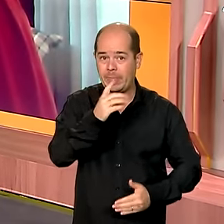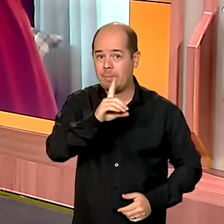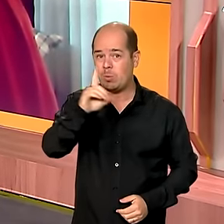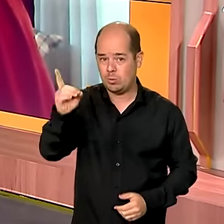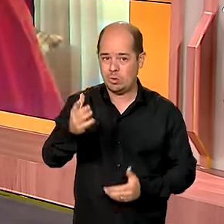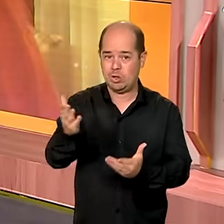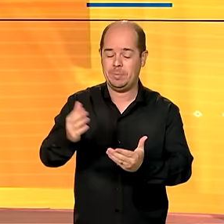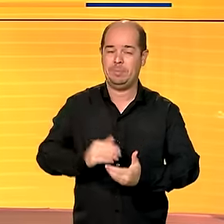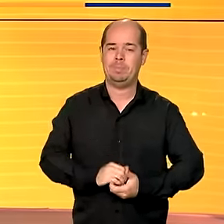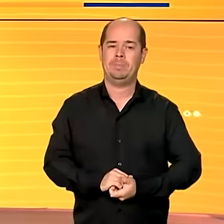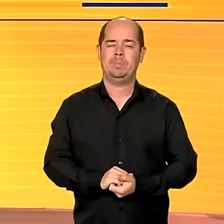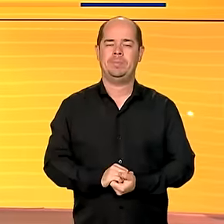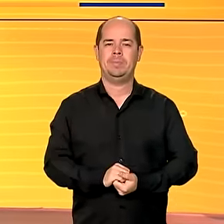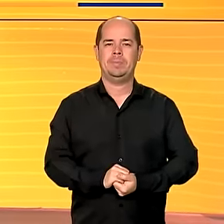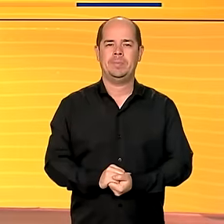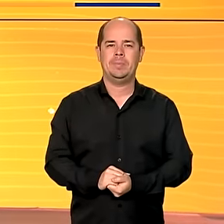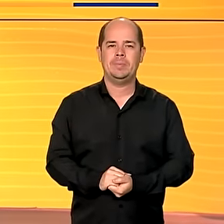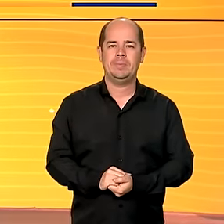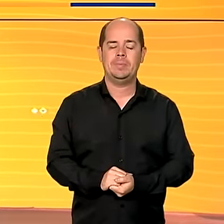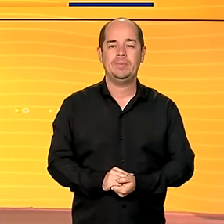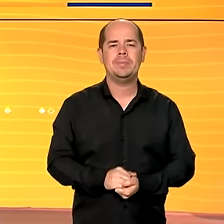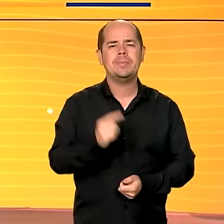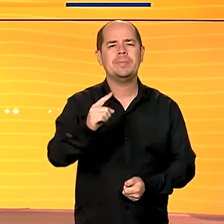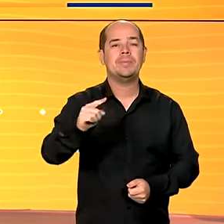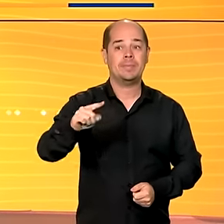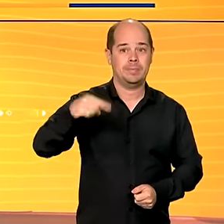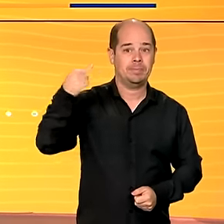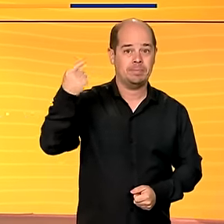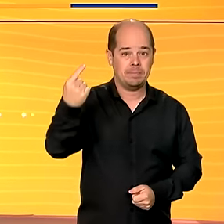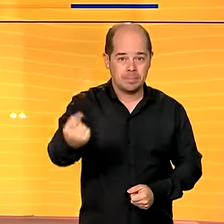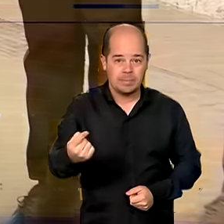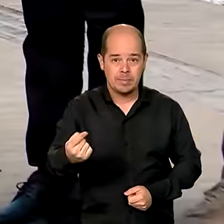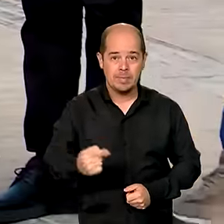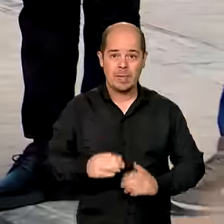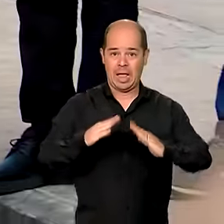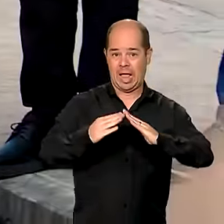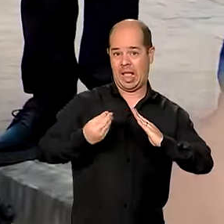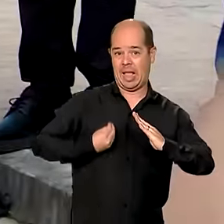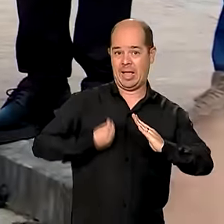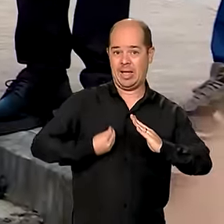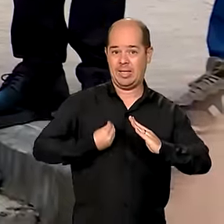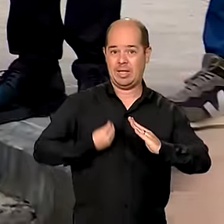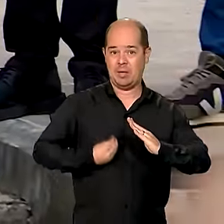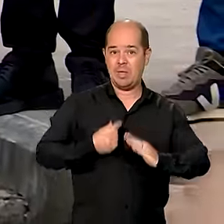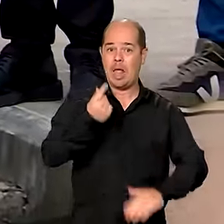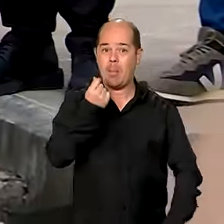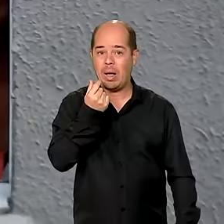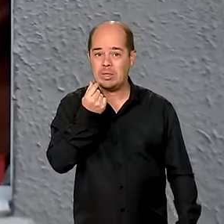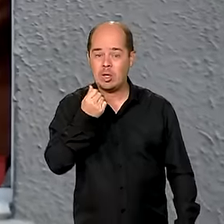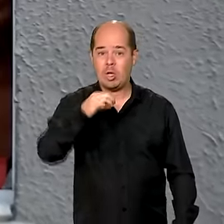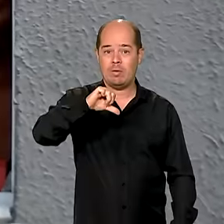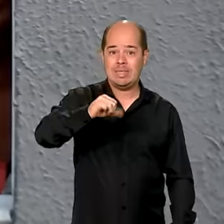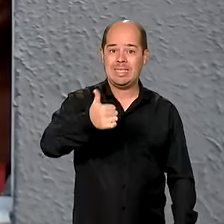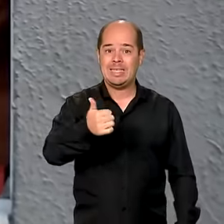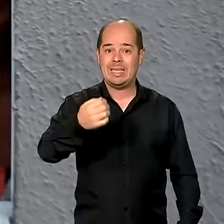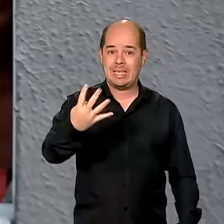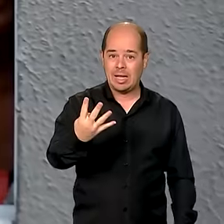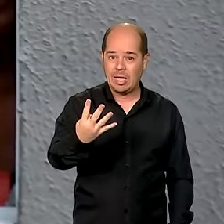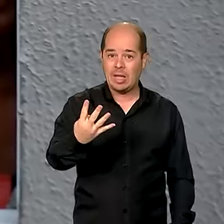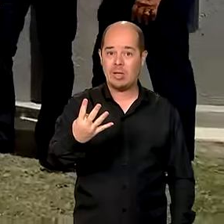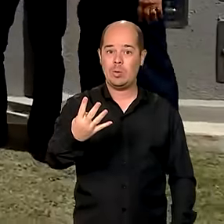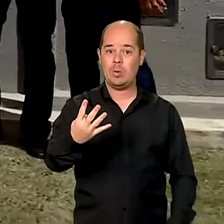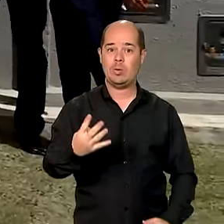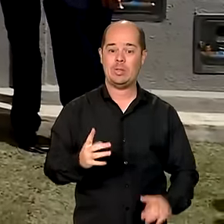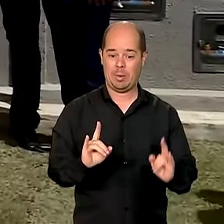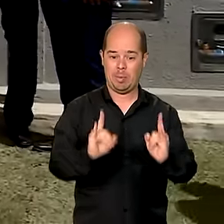trabalho. Você vai ver a seguir Minha Casa Minha Vida. Maceió, 914 apartamentos são entregues